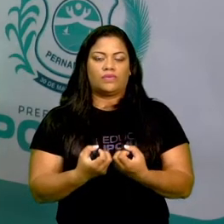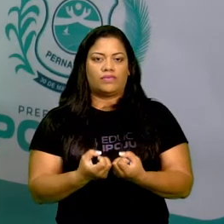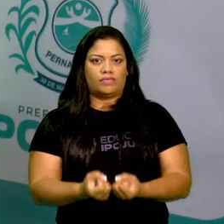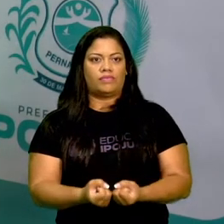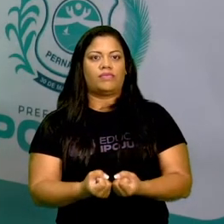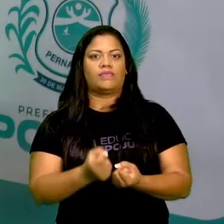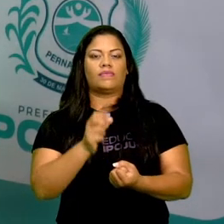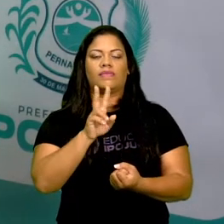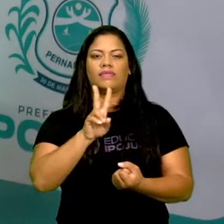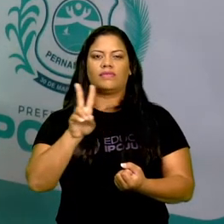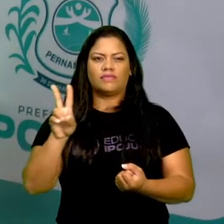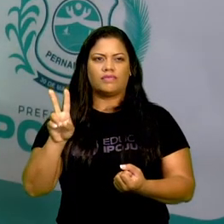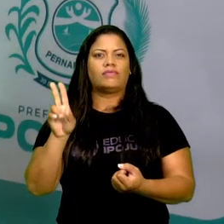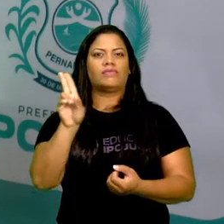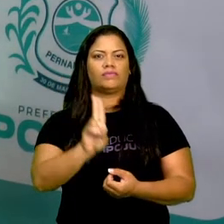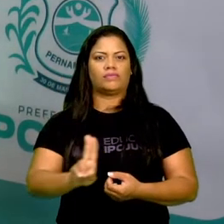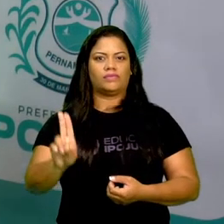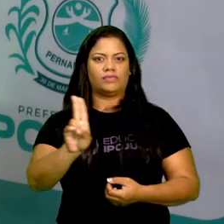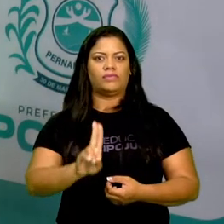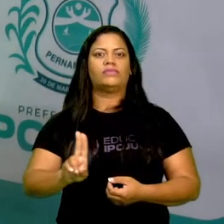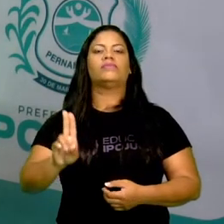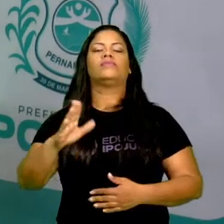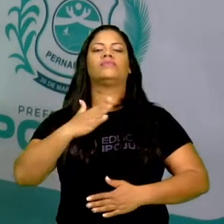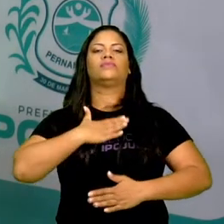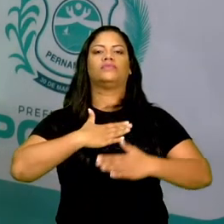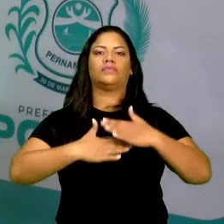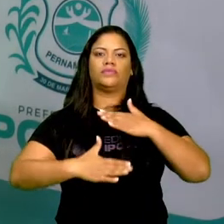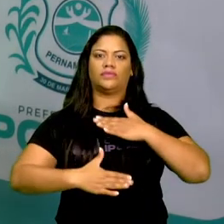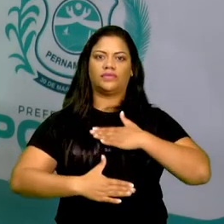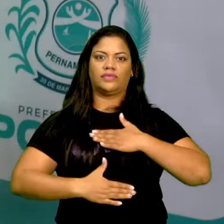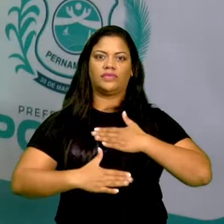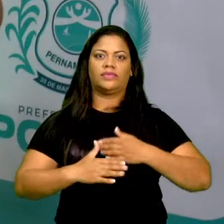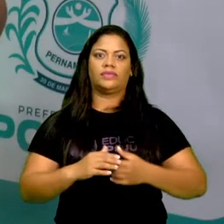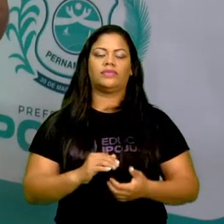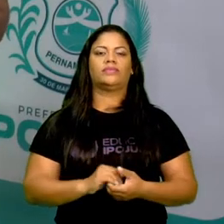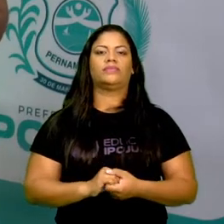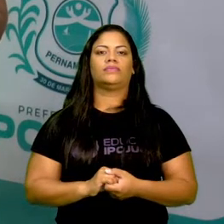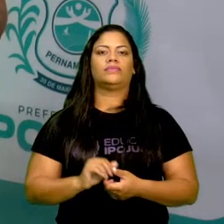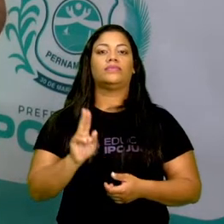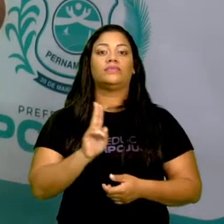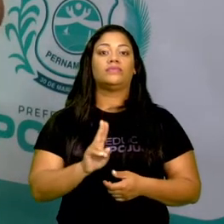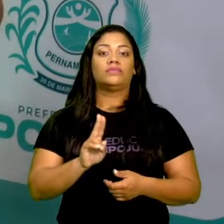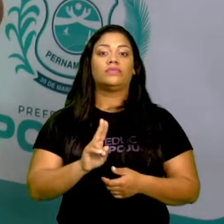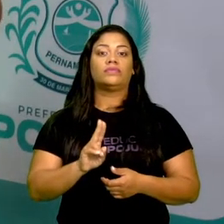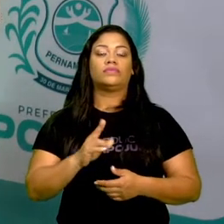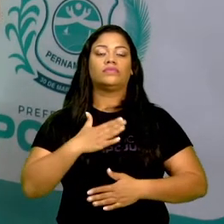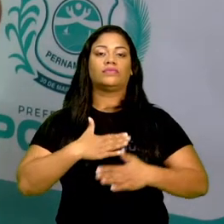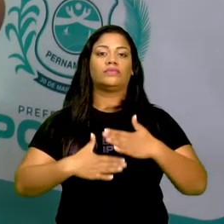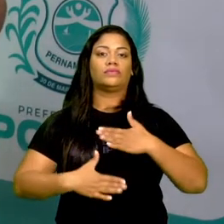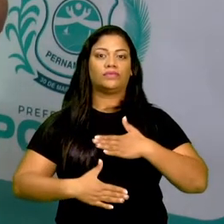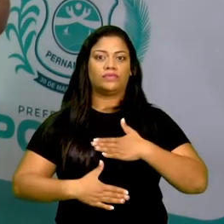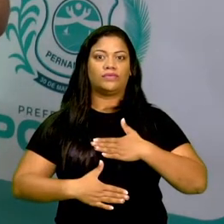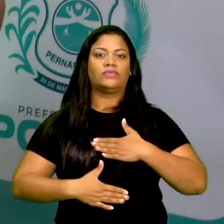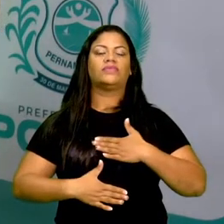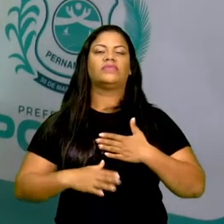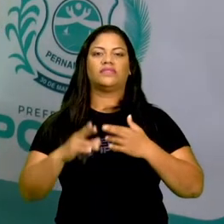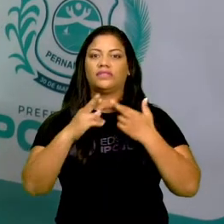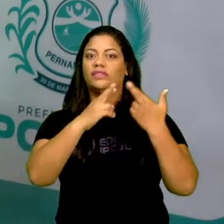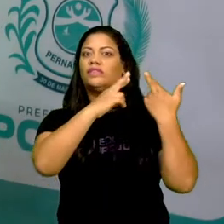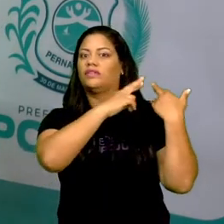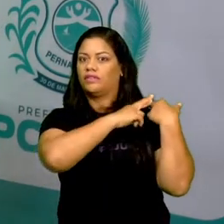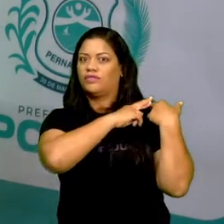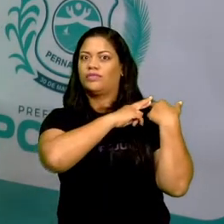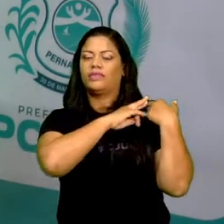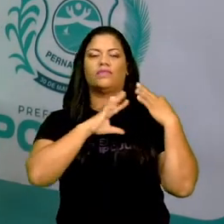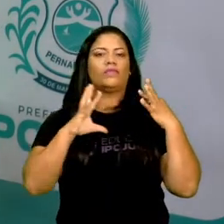nutrientes que vai precisar para o corpo, né? O órgão responsável pela maior parte do processo de digestão. É ali que vai